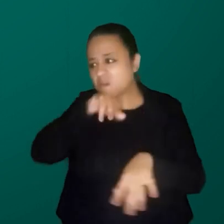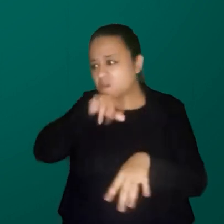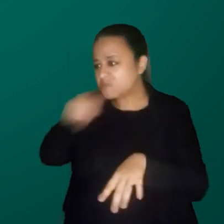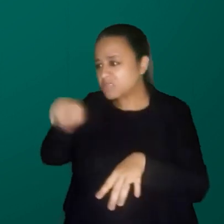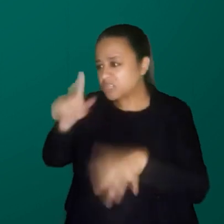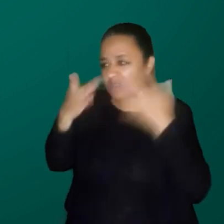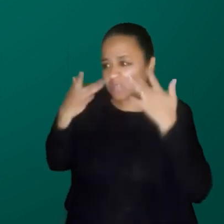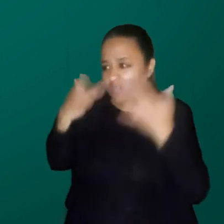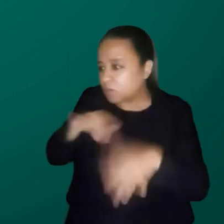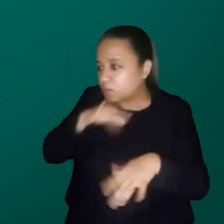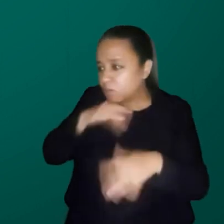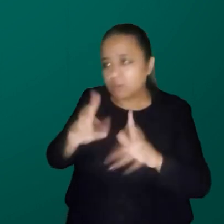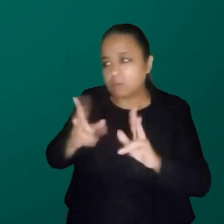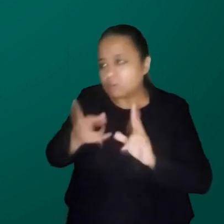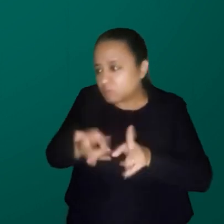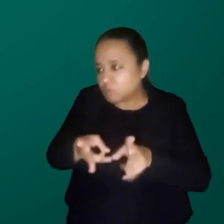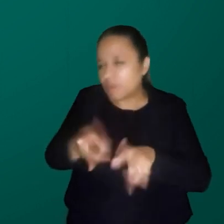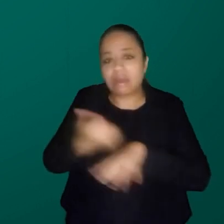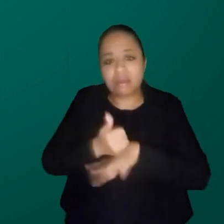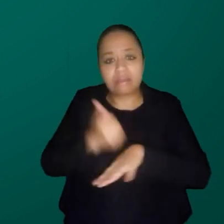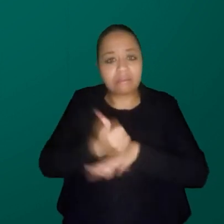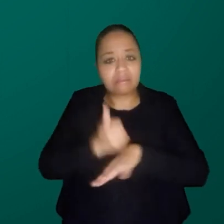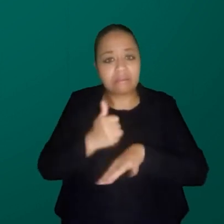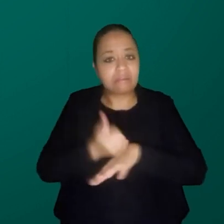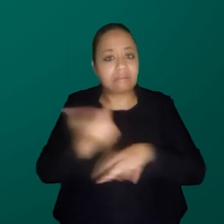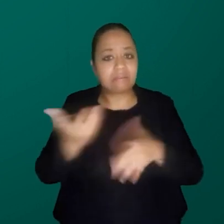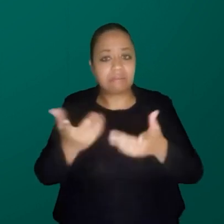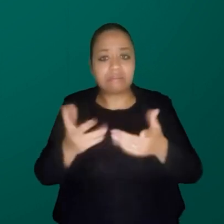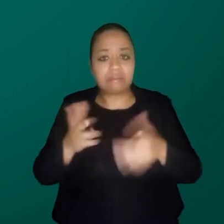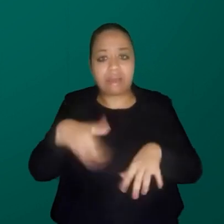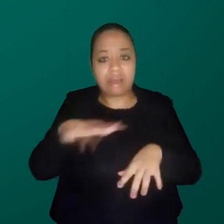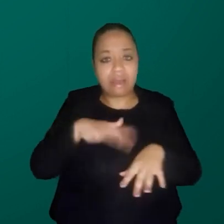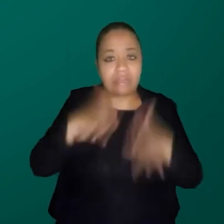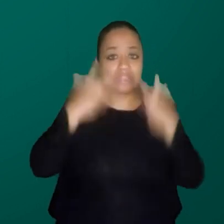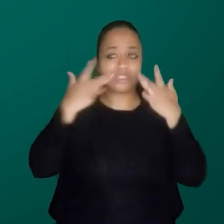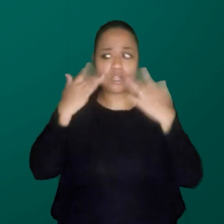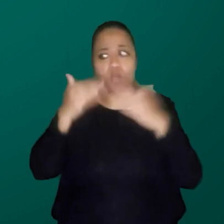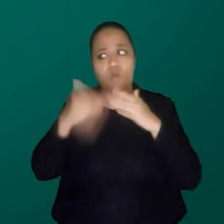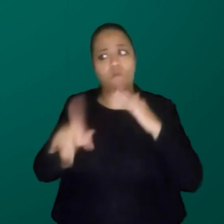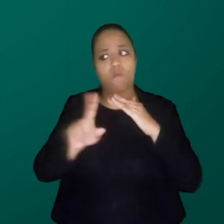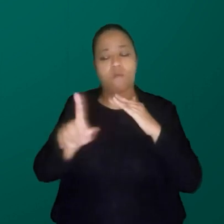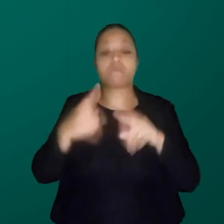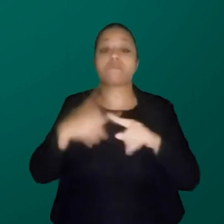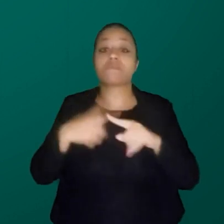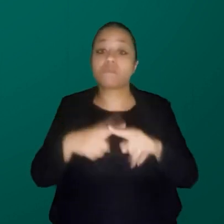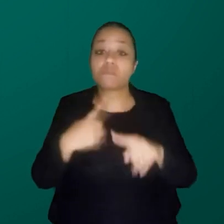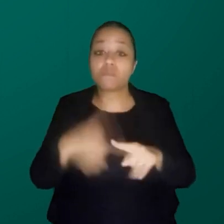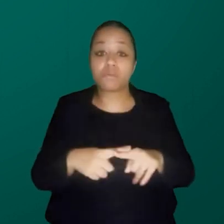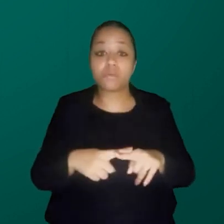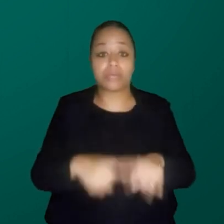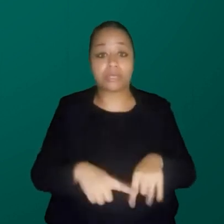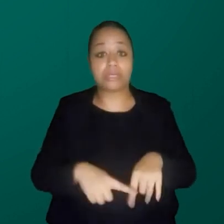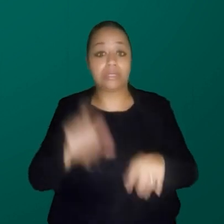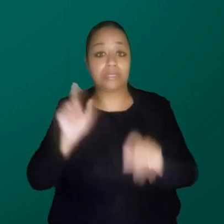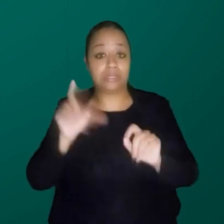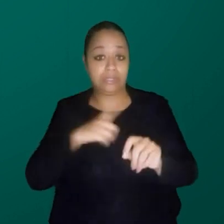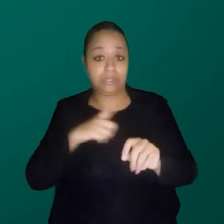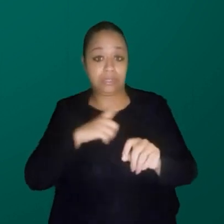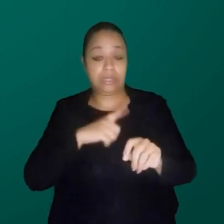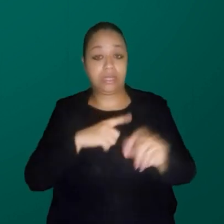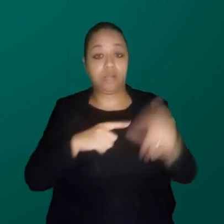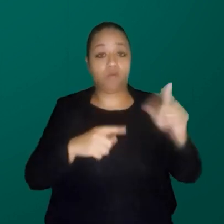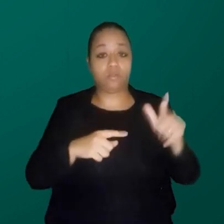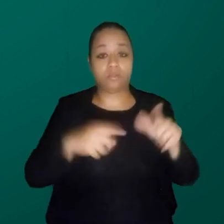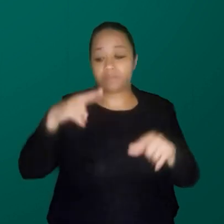continuar na nossa carreira teatral, muito embora eu discorde. E é aquela guria, a